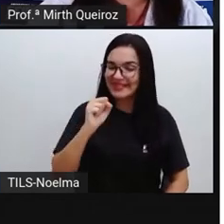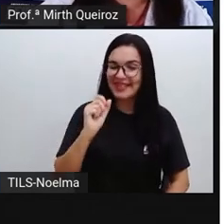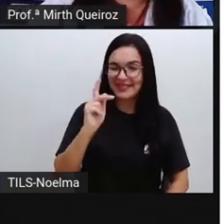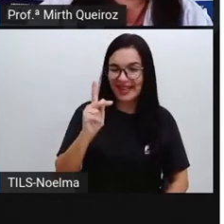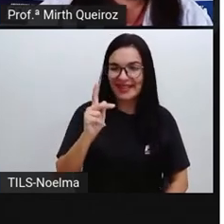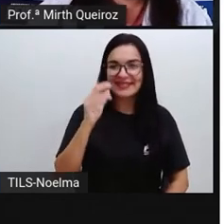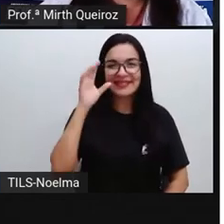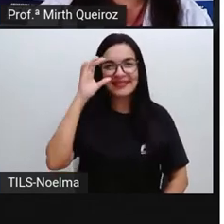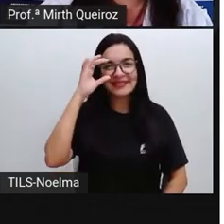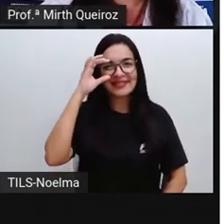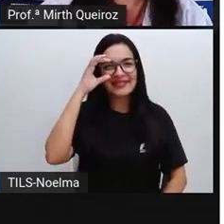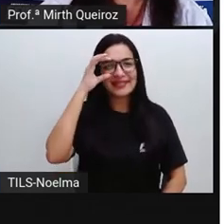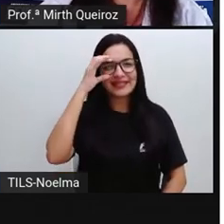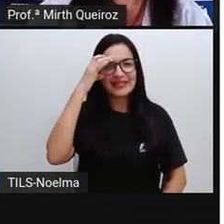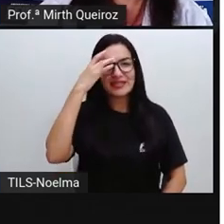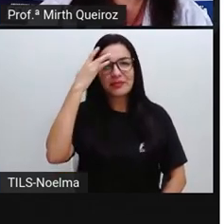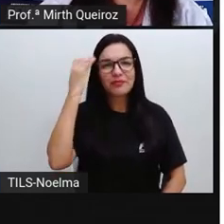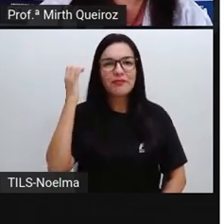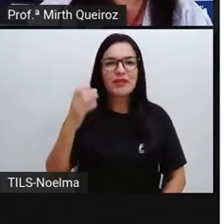SS, certo?